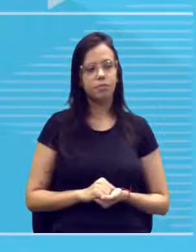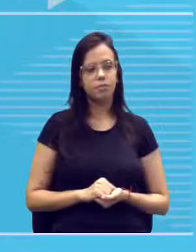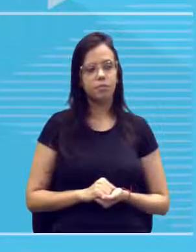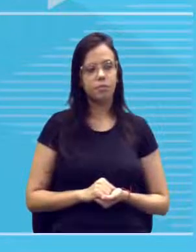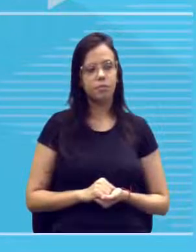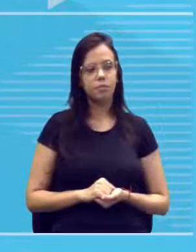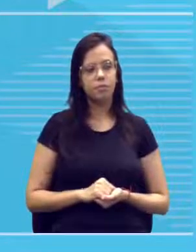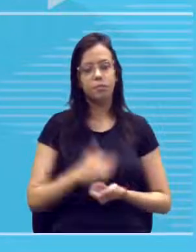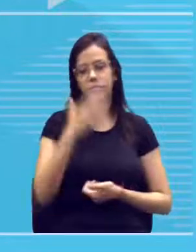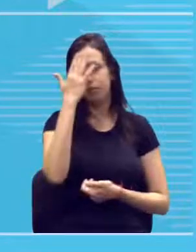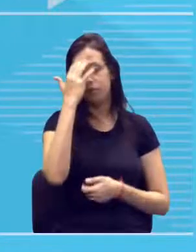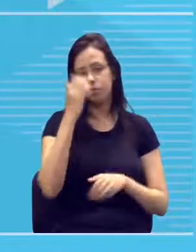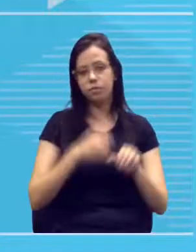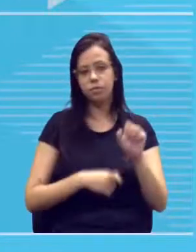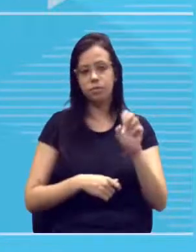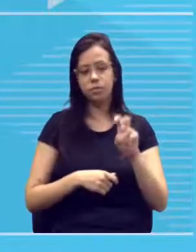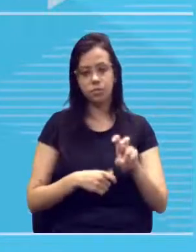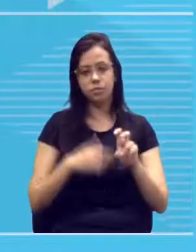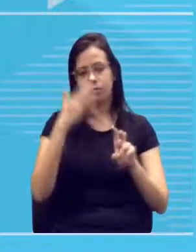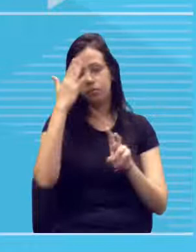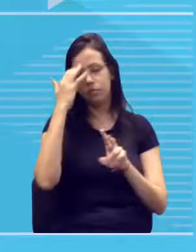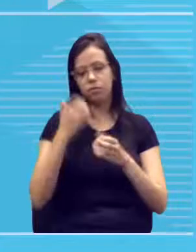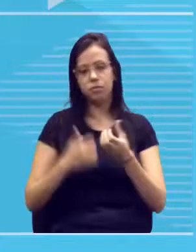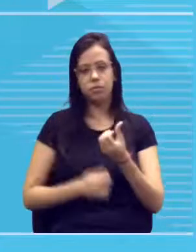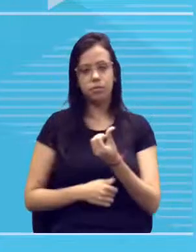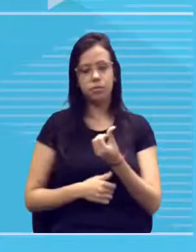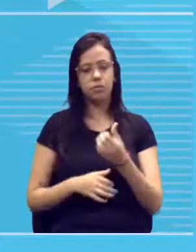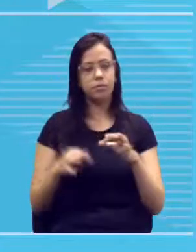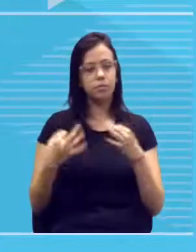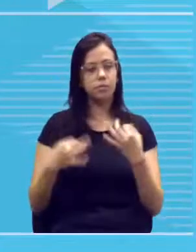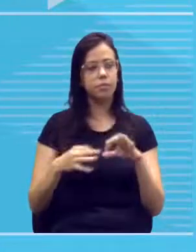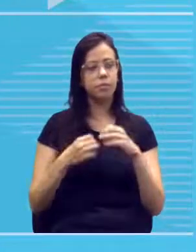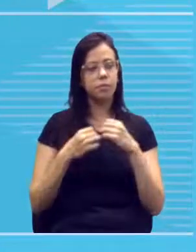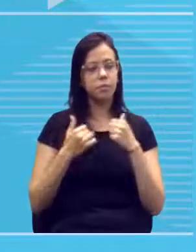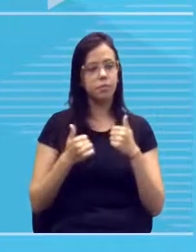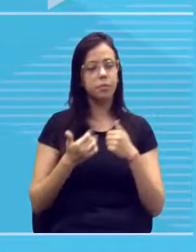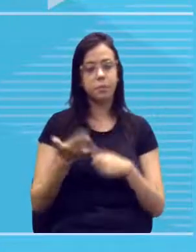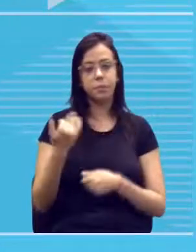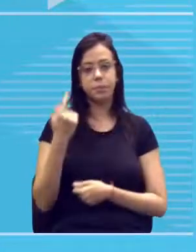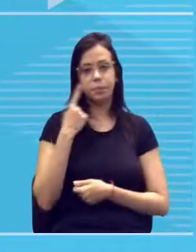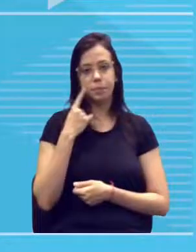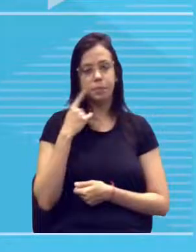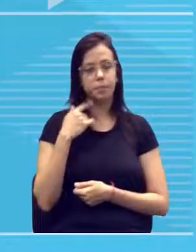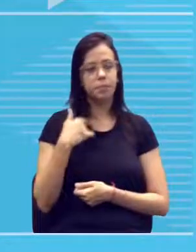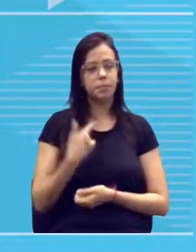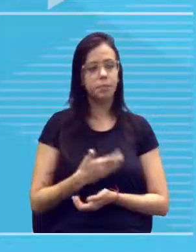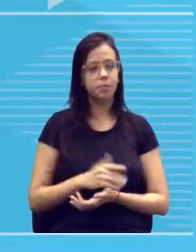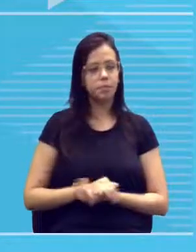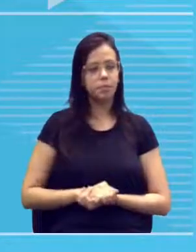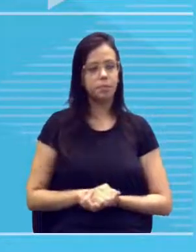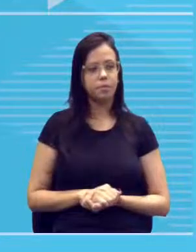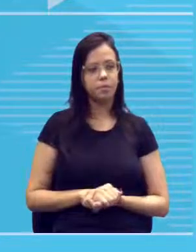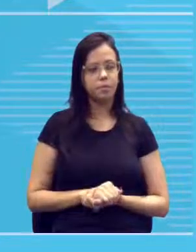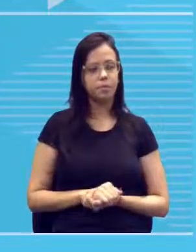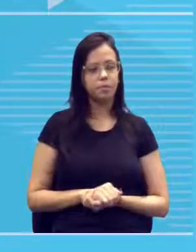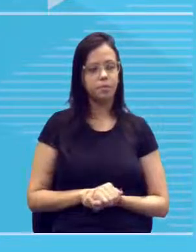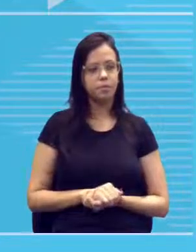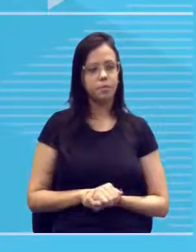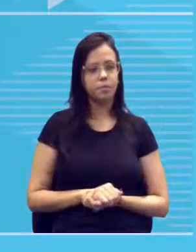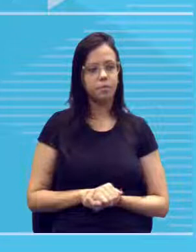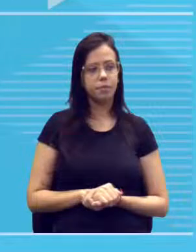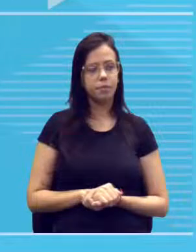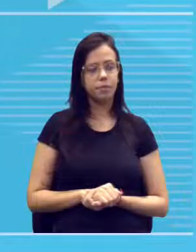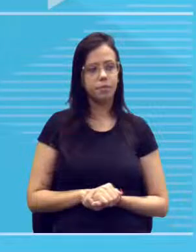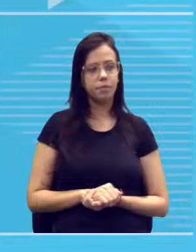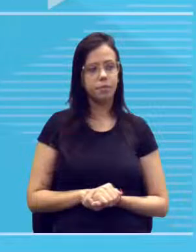cinco, sei o seis. Certo? Beleza? Vamos nós, tá? Dá pra